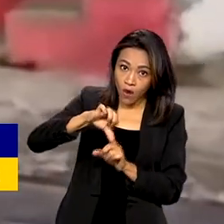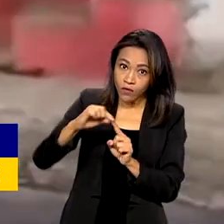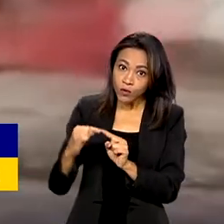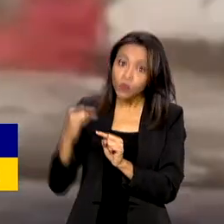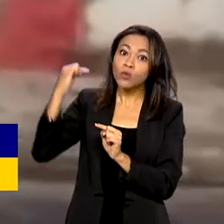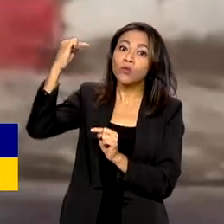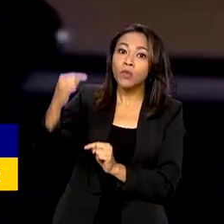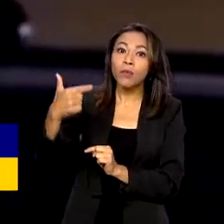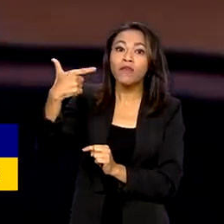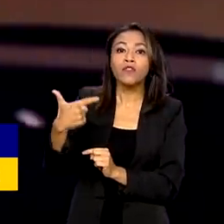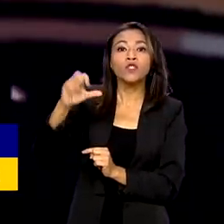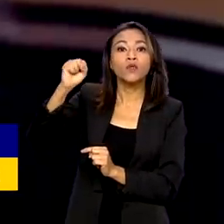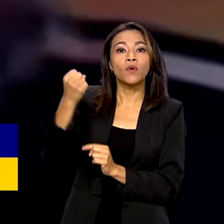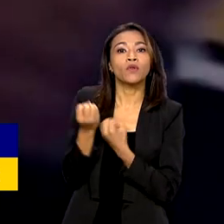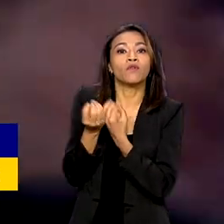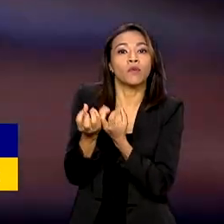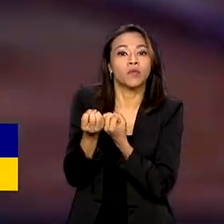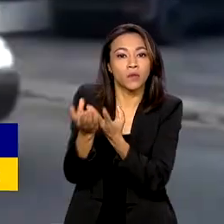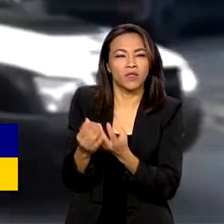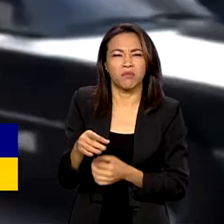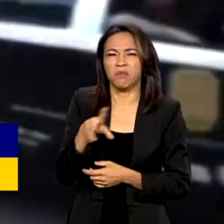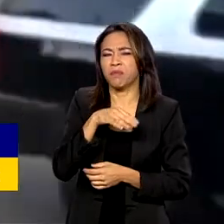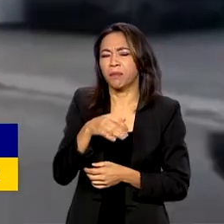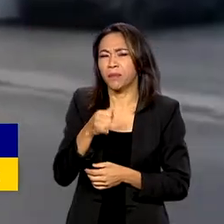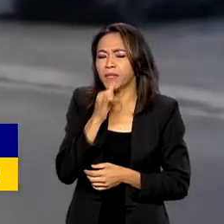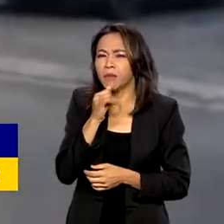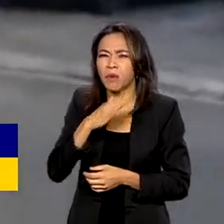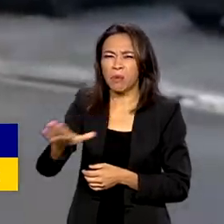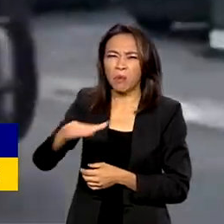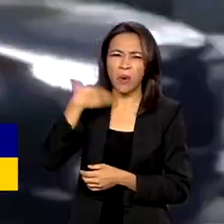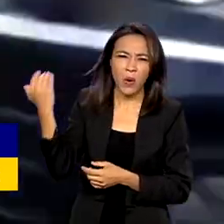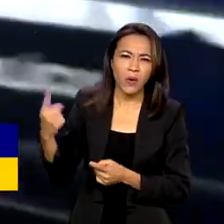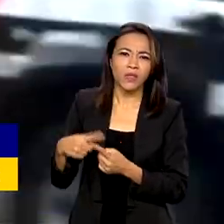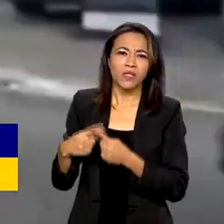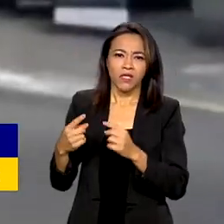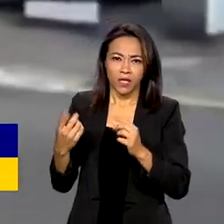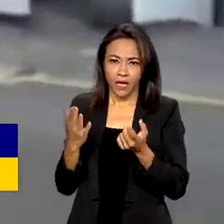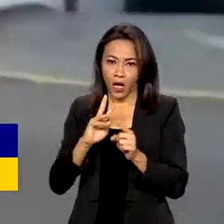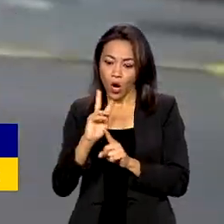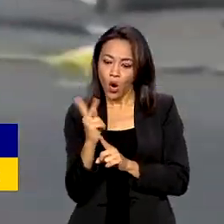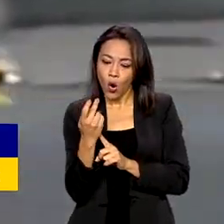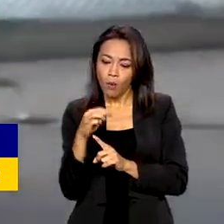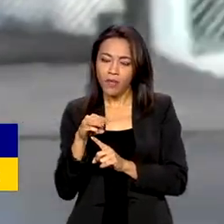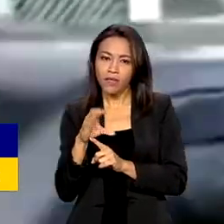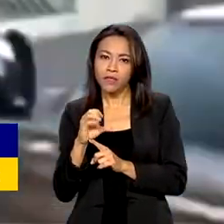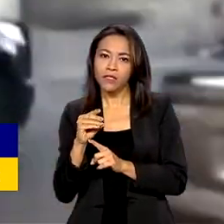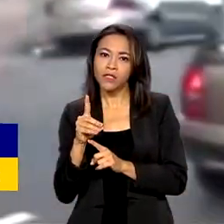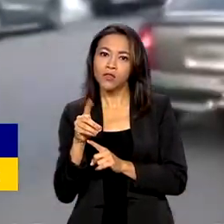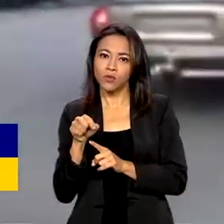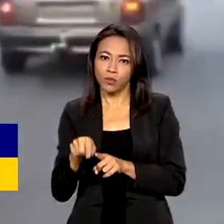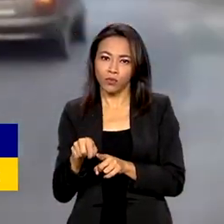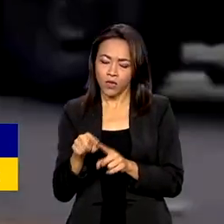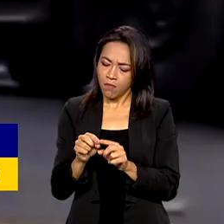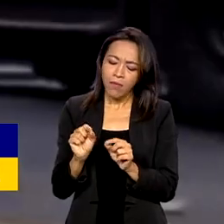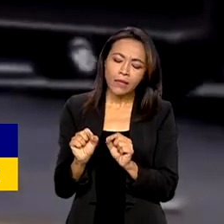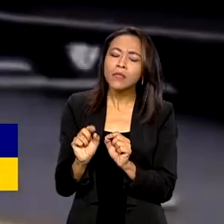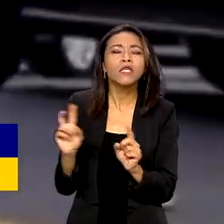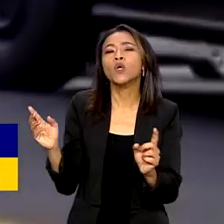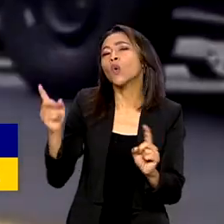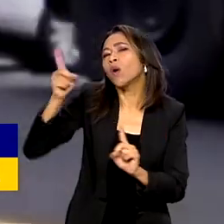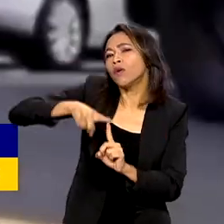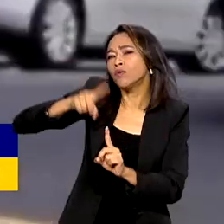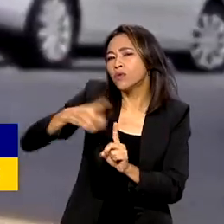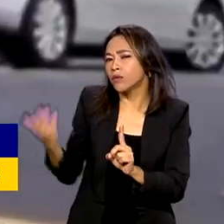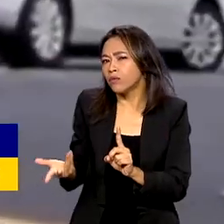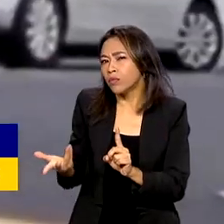como, por exemplo, mortes violentas antes inseridas na aba Homicídio, agora serão especificadas nas categorias